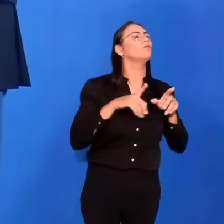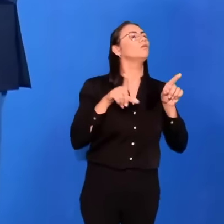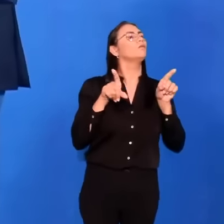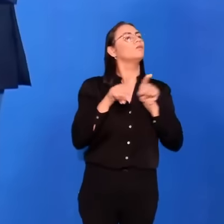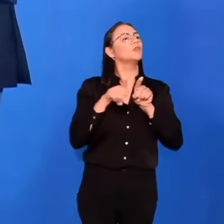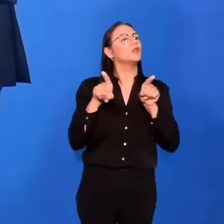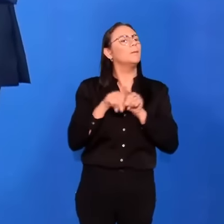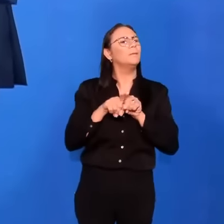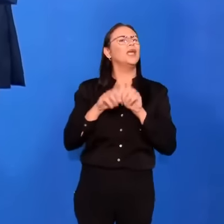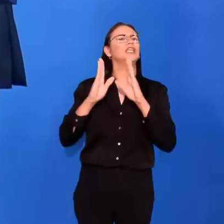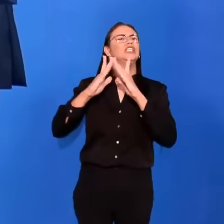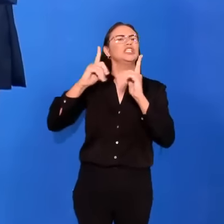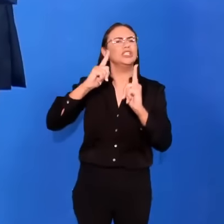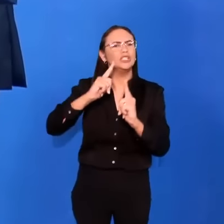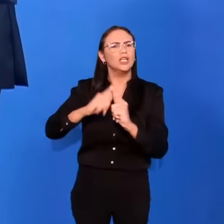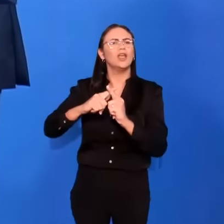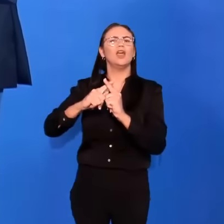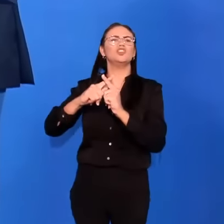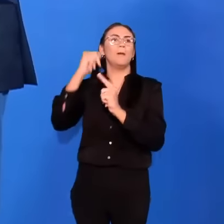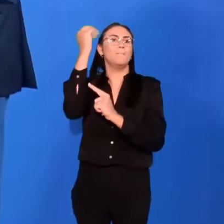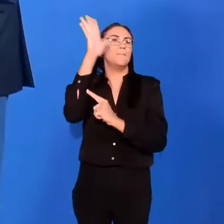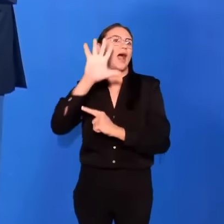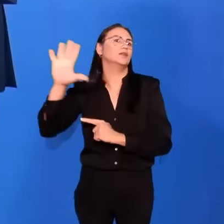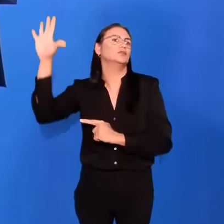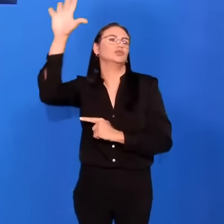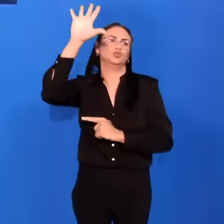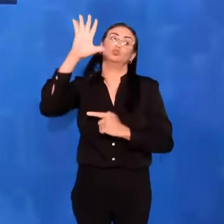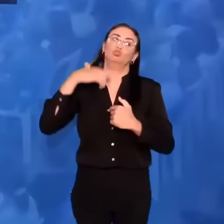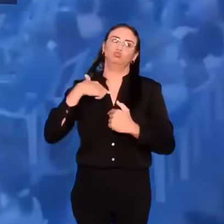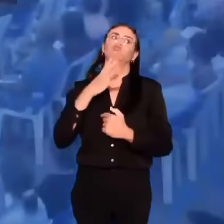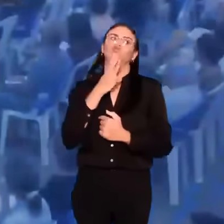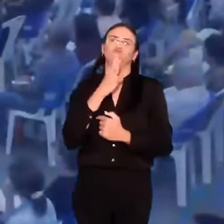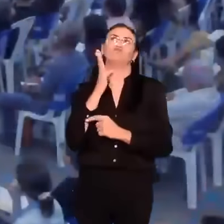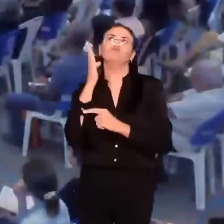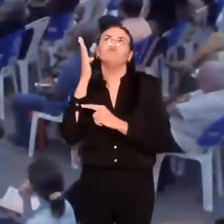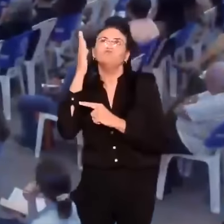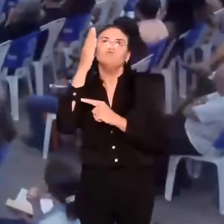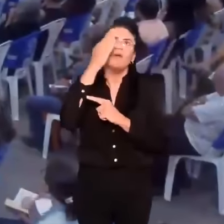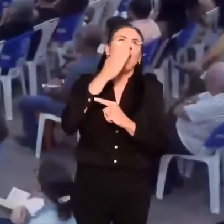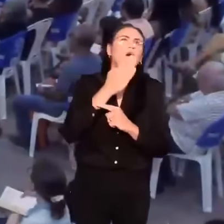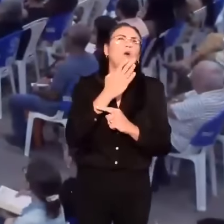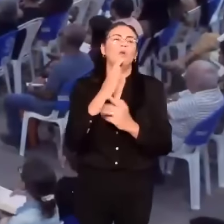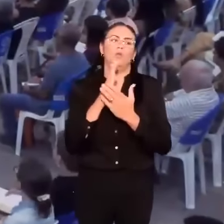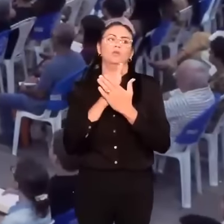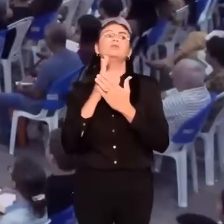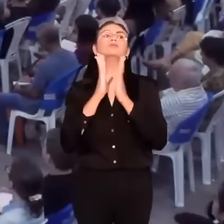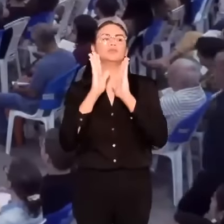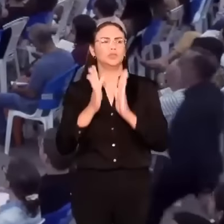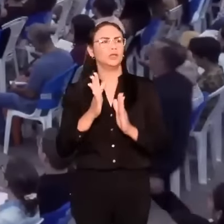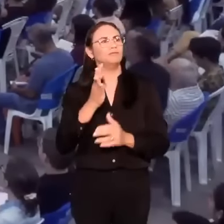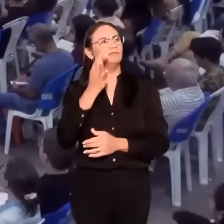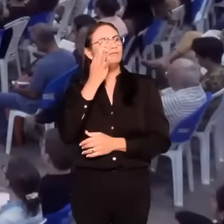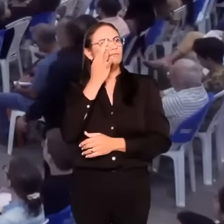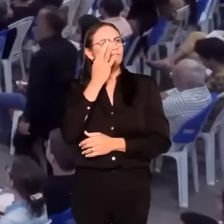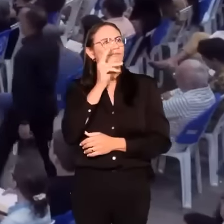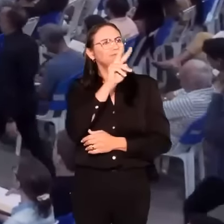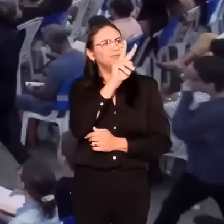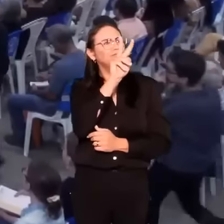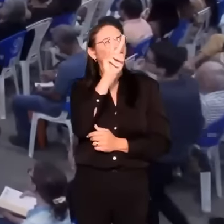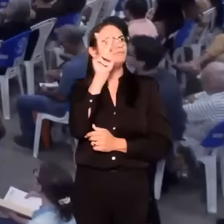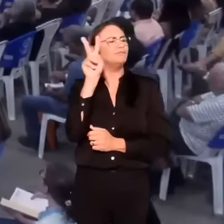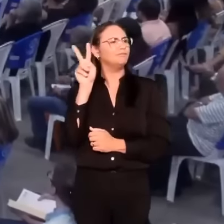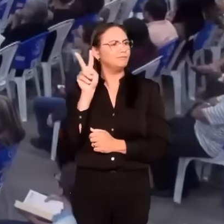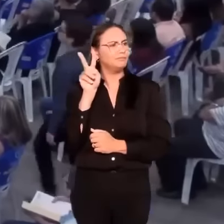lideranças igrejas, Brasil a forte. Agora, o que eu tenho visto, testemunhado,